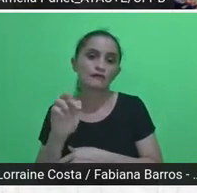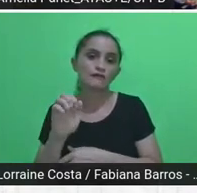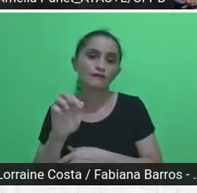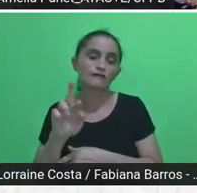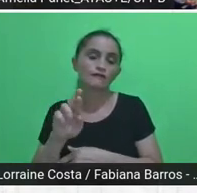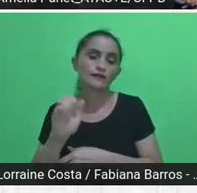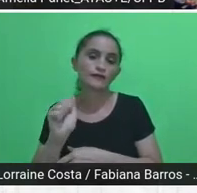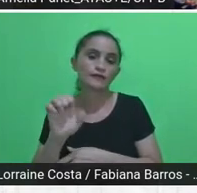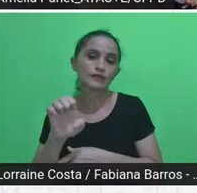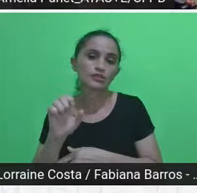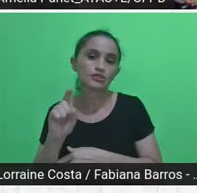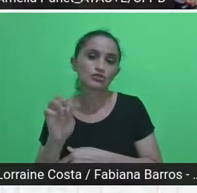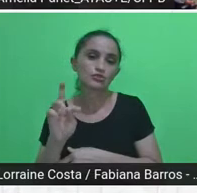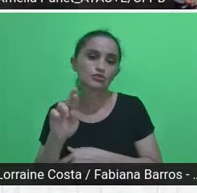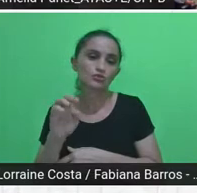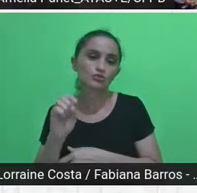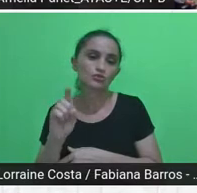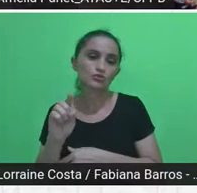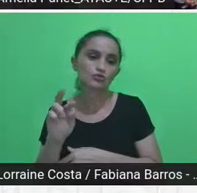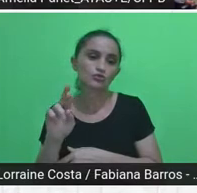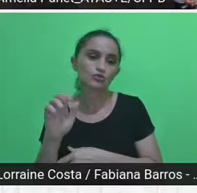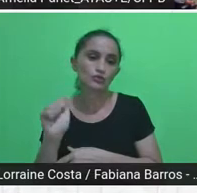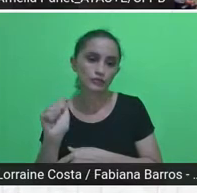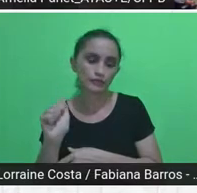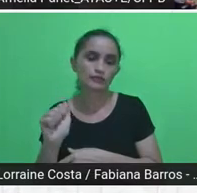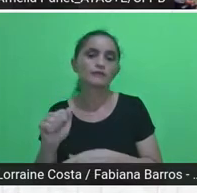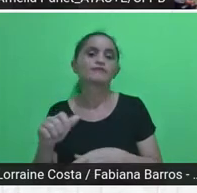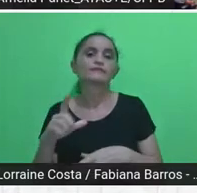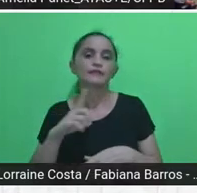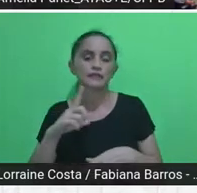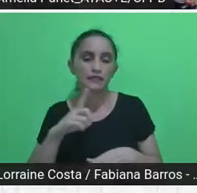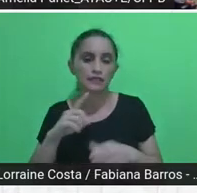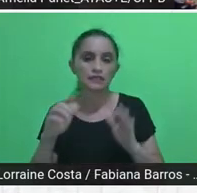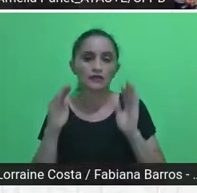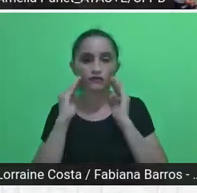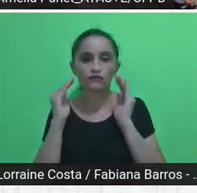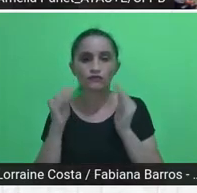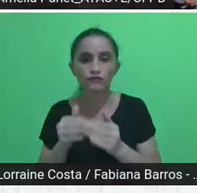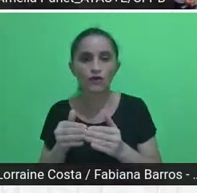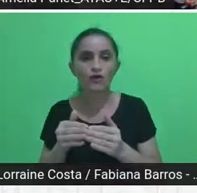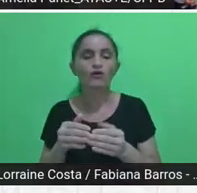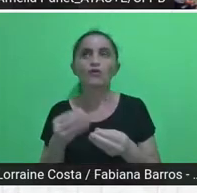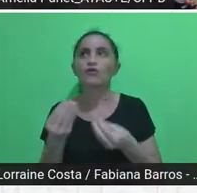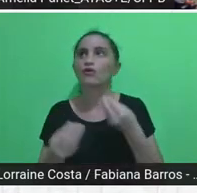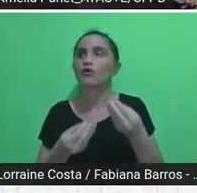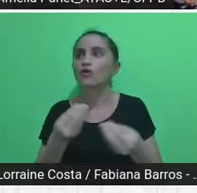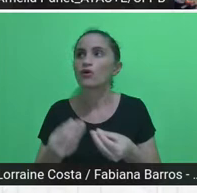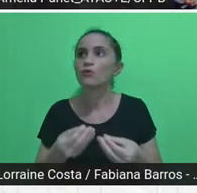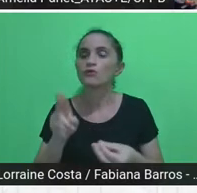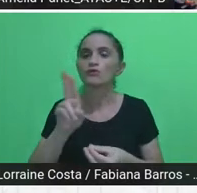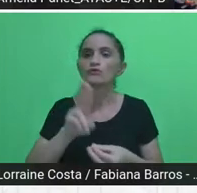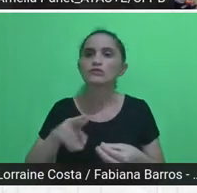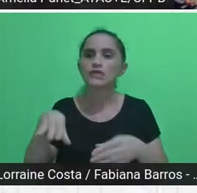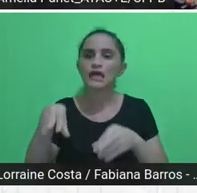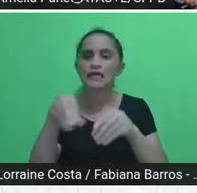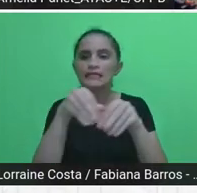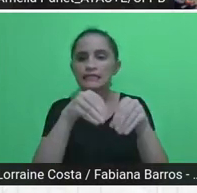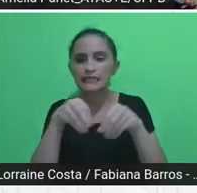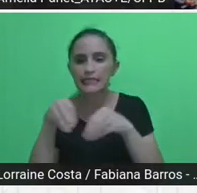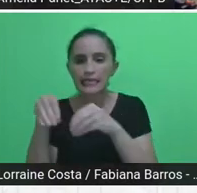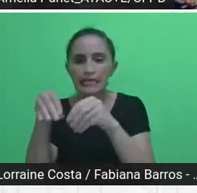questões relacionadas aos impactos ambientais na ocupação do uso do solo, debater soluções técnicas